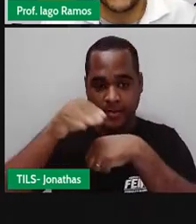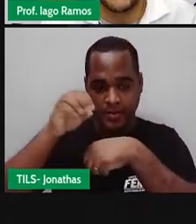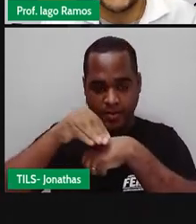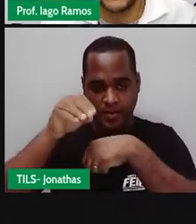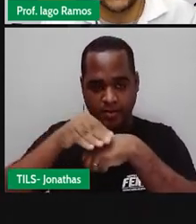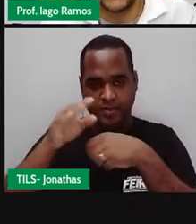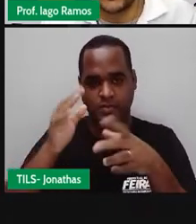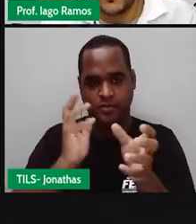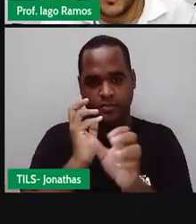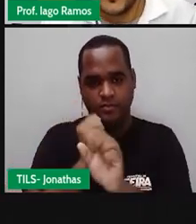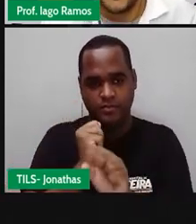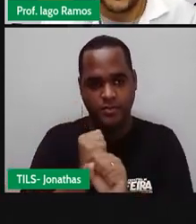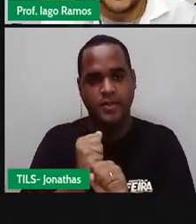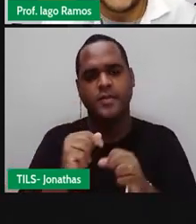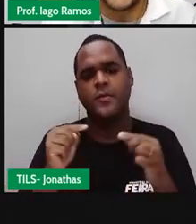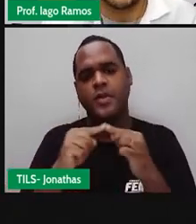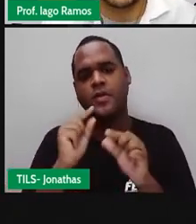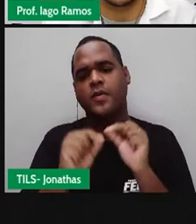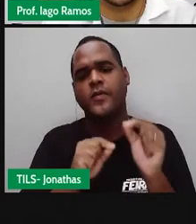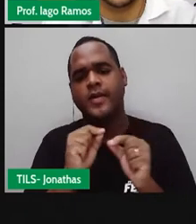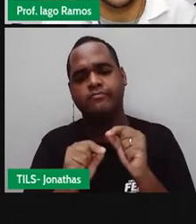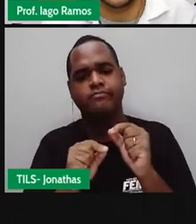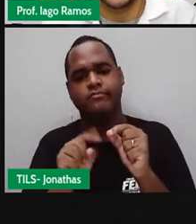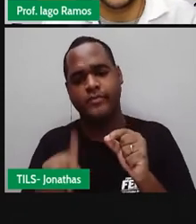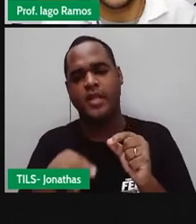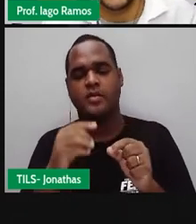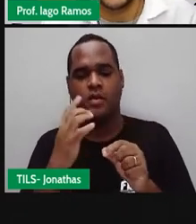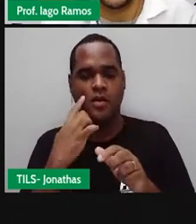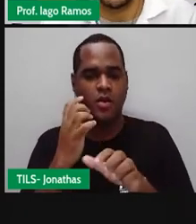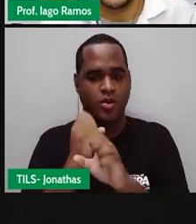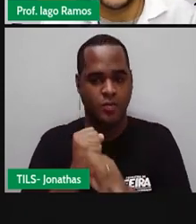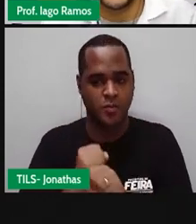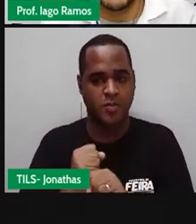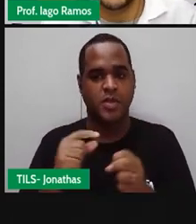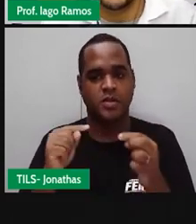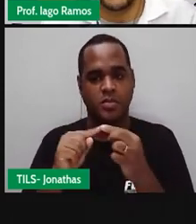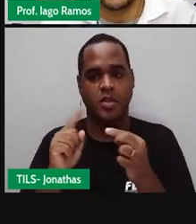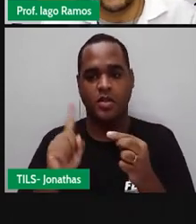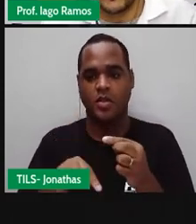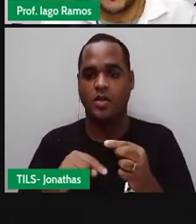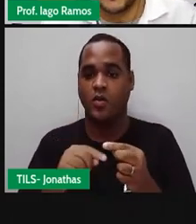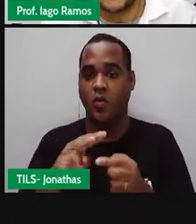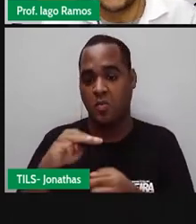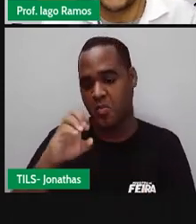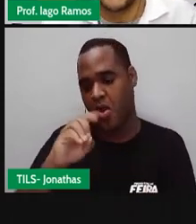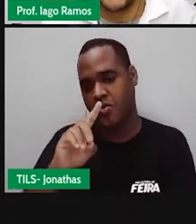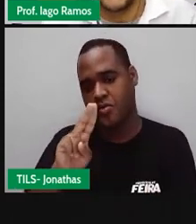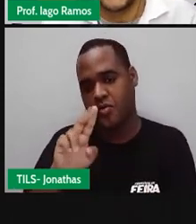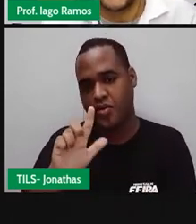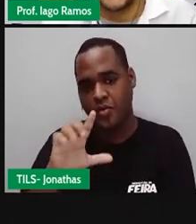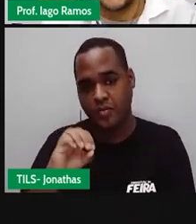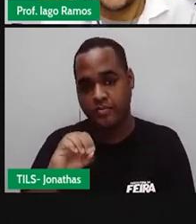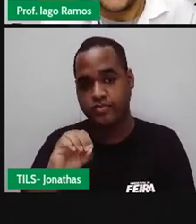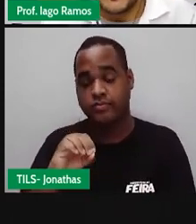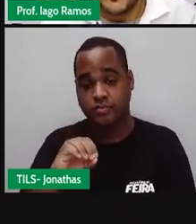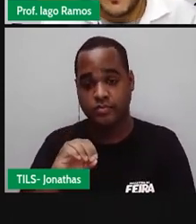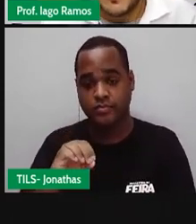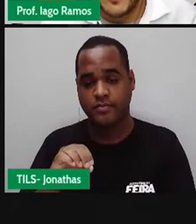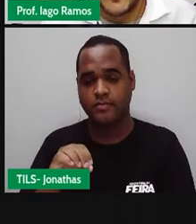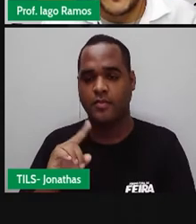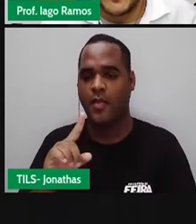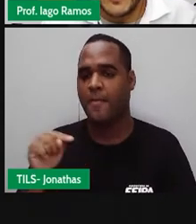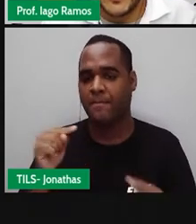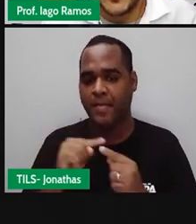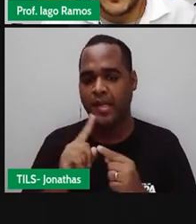que é valor absoluto? Pode ser chamado de valor absoluto. Ou pode ser chamado de módulo. Nada